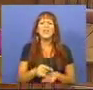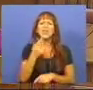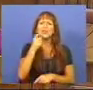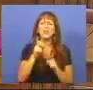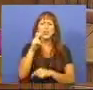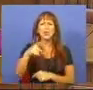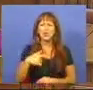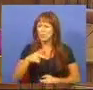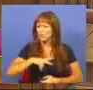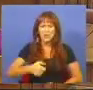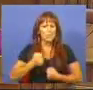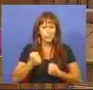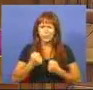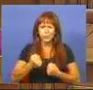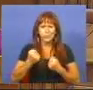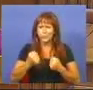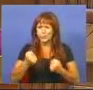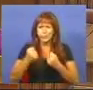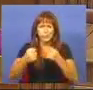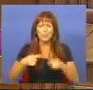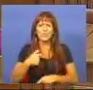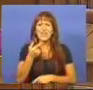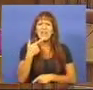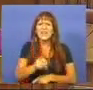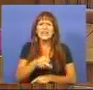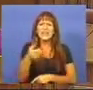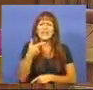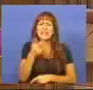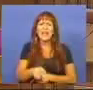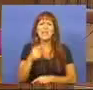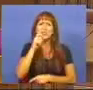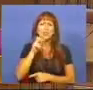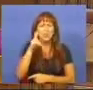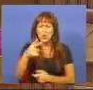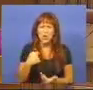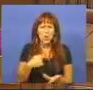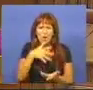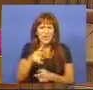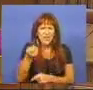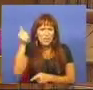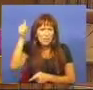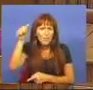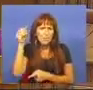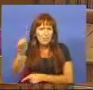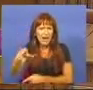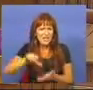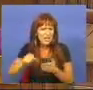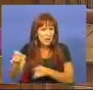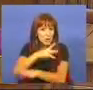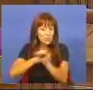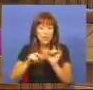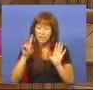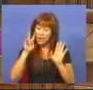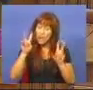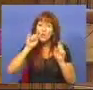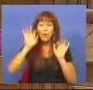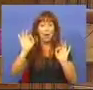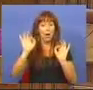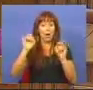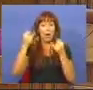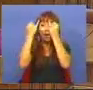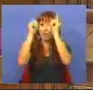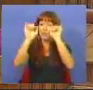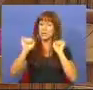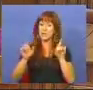portugueses não aguentam mais taxas de juros. Como é? Não há nada a dizer ao Banco Central Europeu. Vamos salvaguardar a